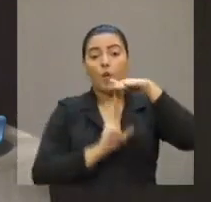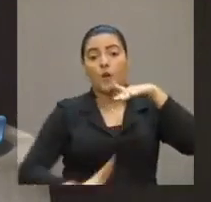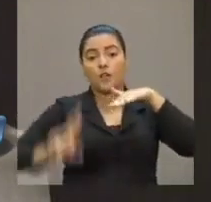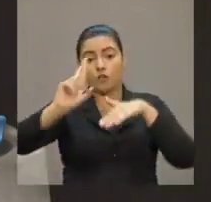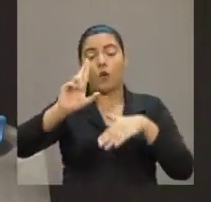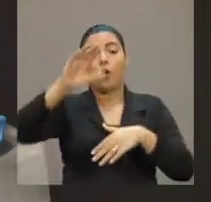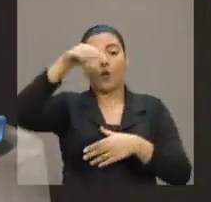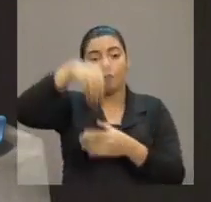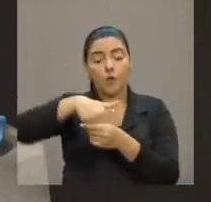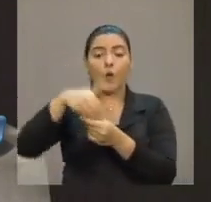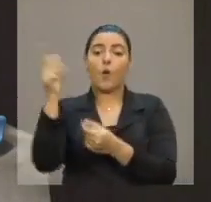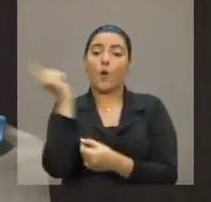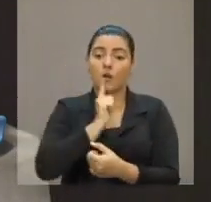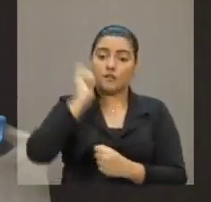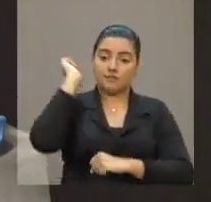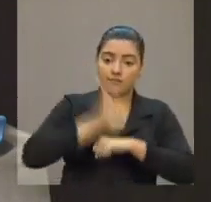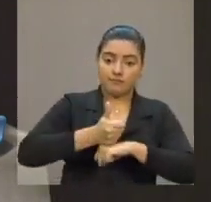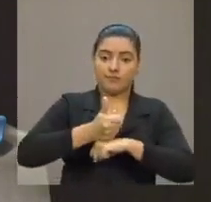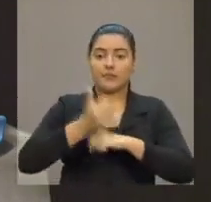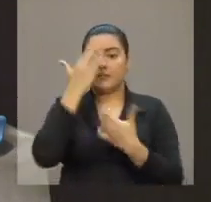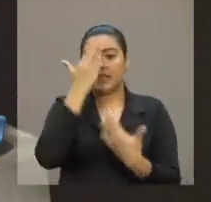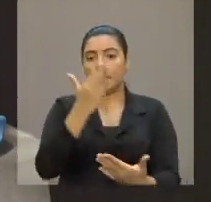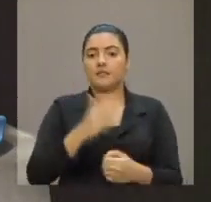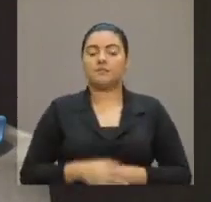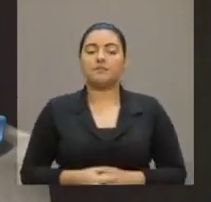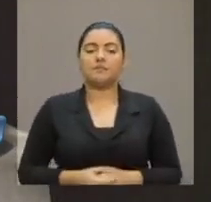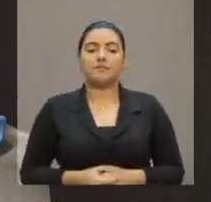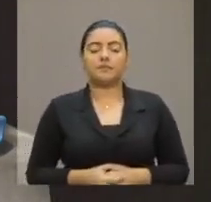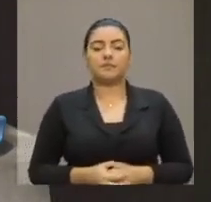eleito, ele seja, de fato, o reitor empossado. Muito obrigado.